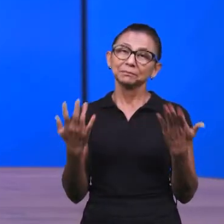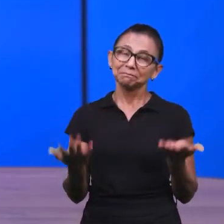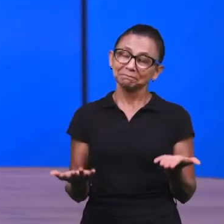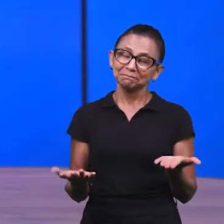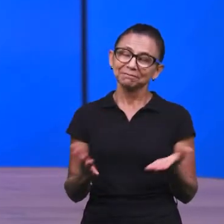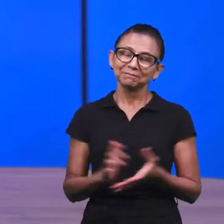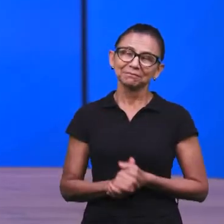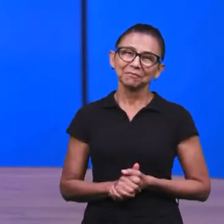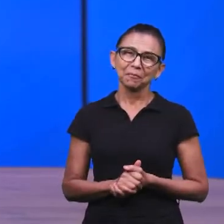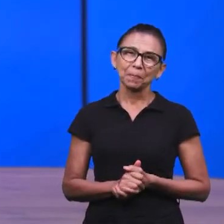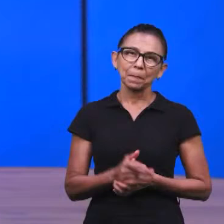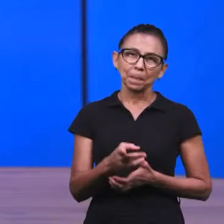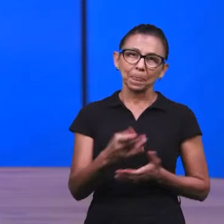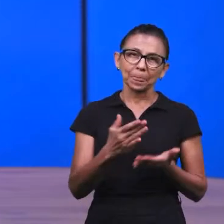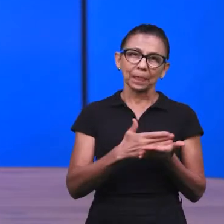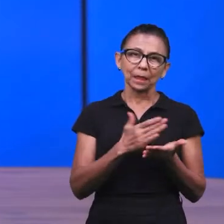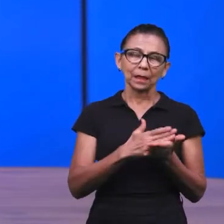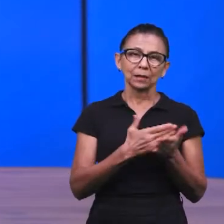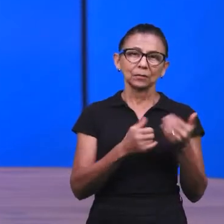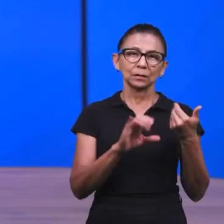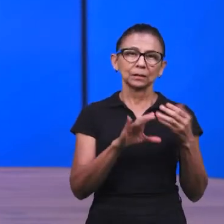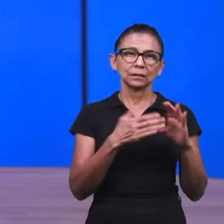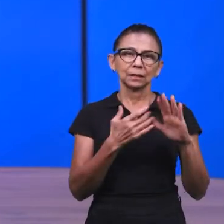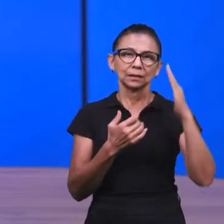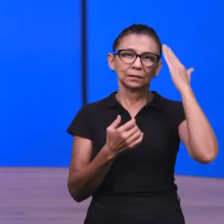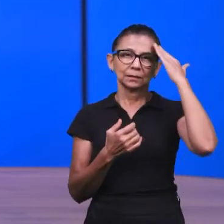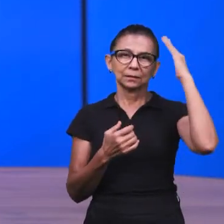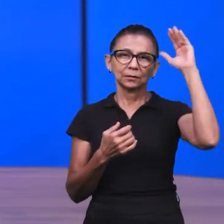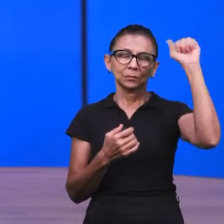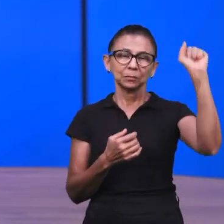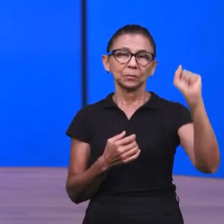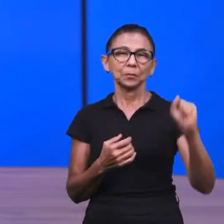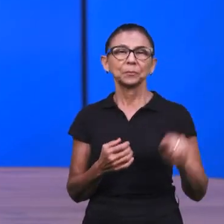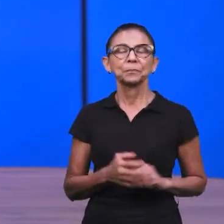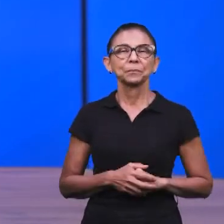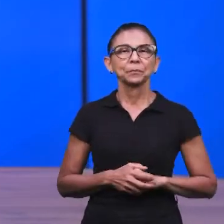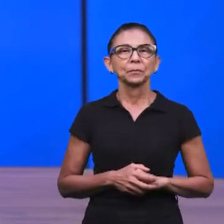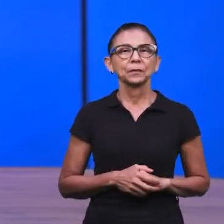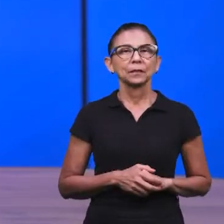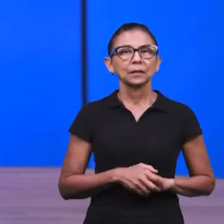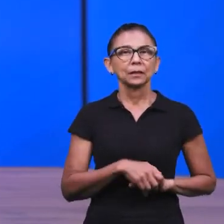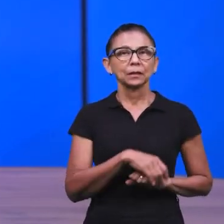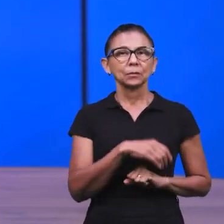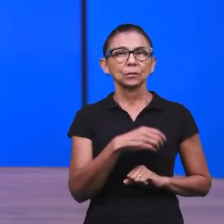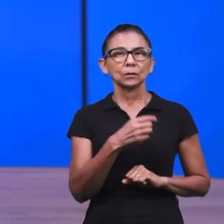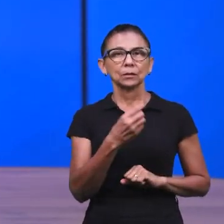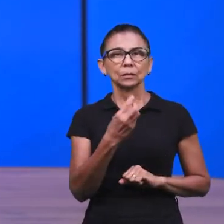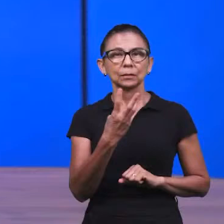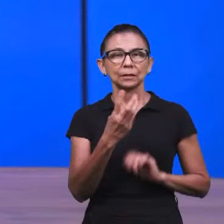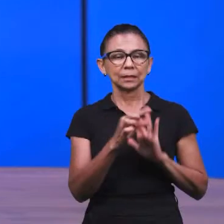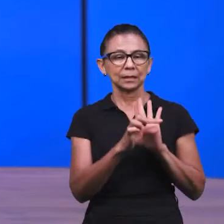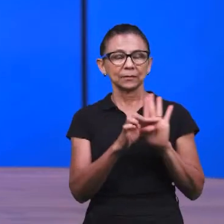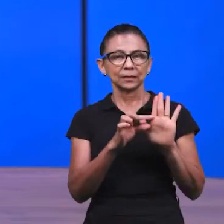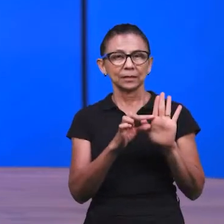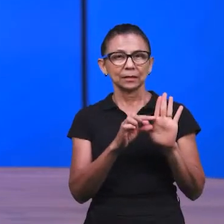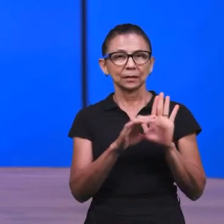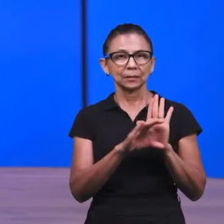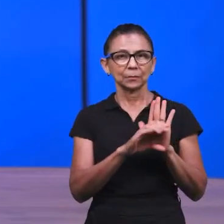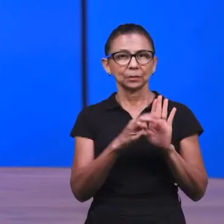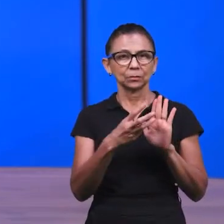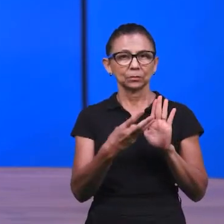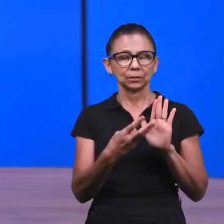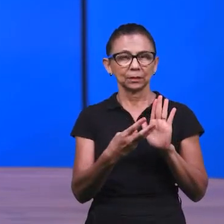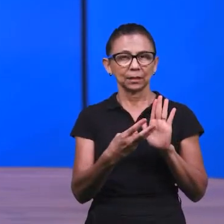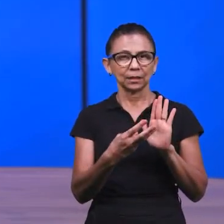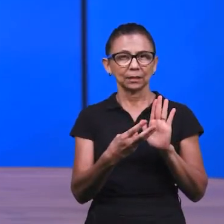continuamos dentro do livro de Cantar de Salomão e vejam como hoje nós vamos ter em apenas três versículos do capítulo 3 de